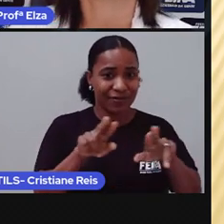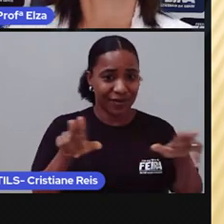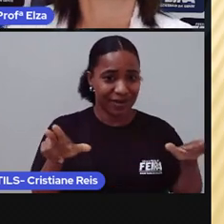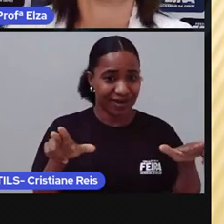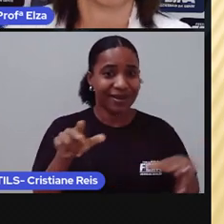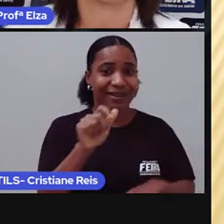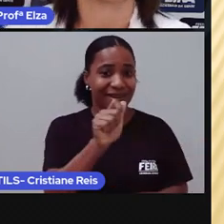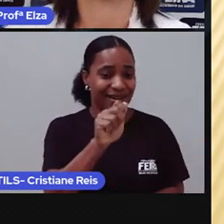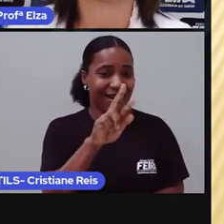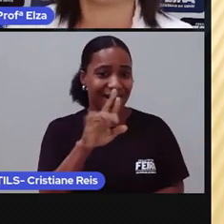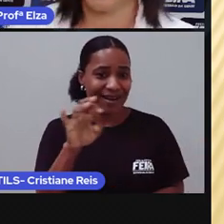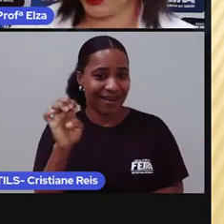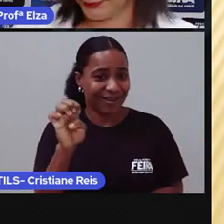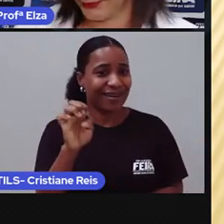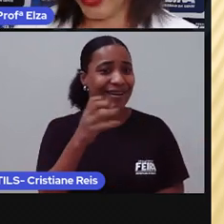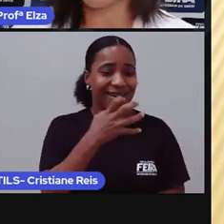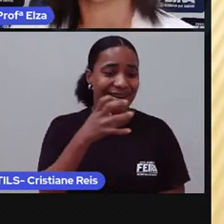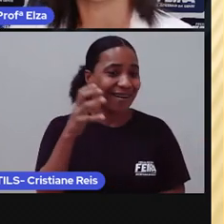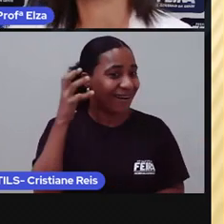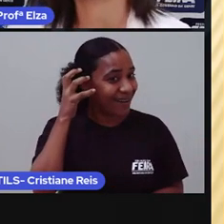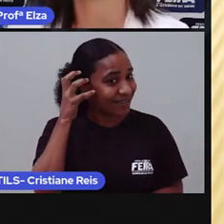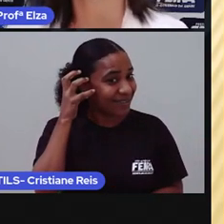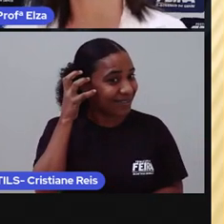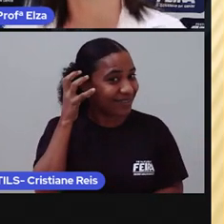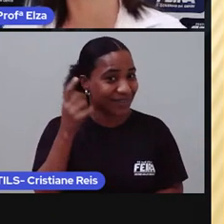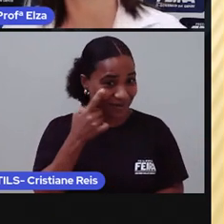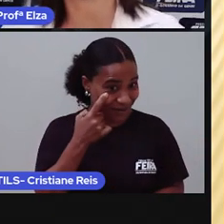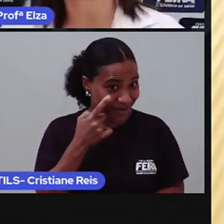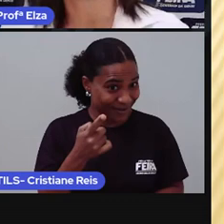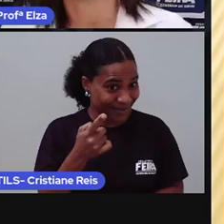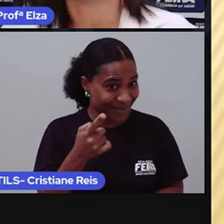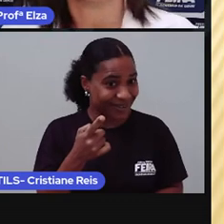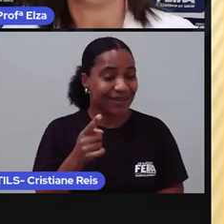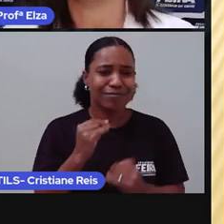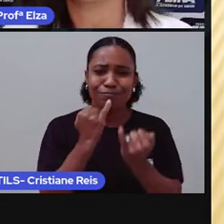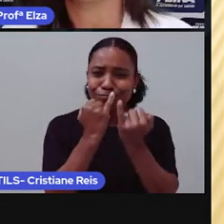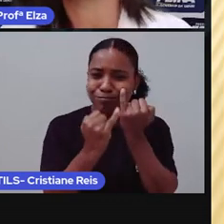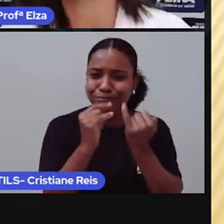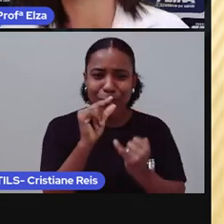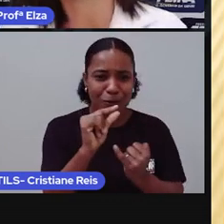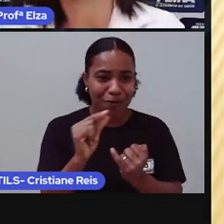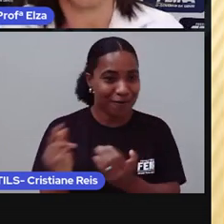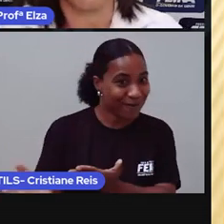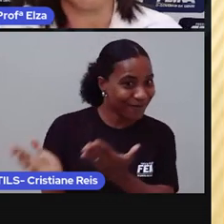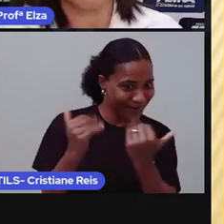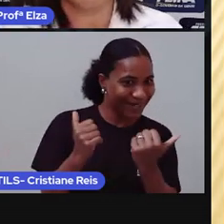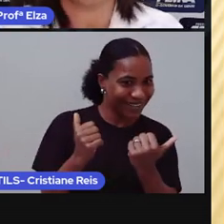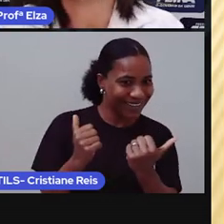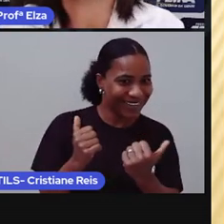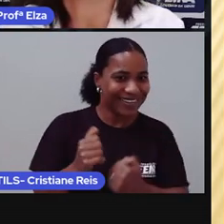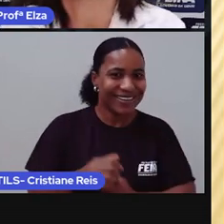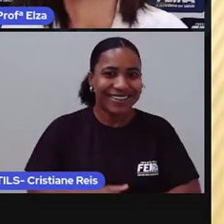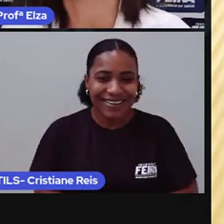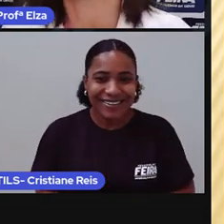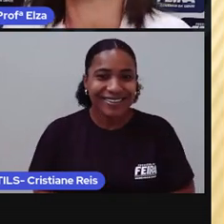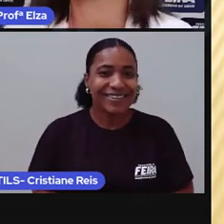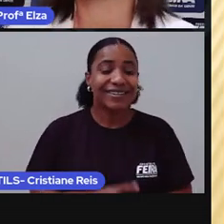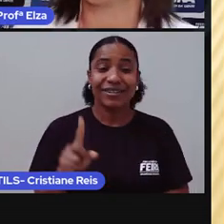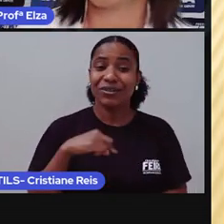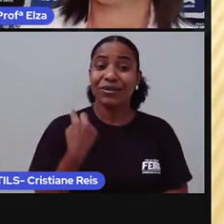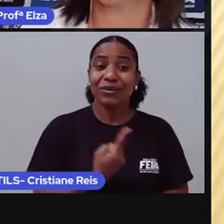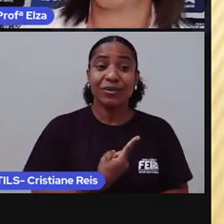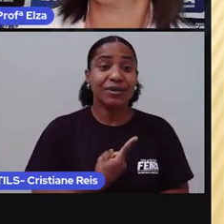radio, rádio. Let's go, students. Vamos lá? What did you learn today? O que nós